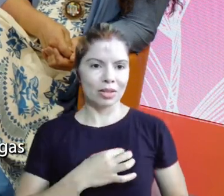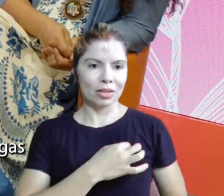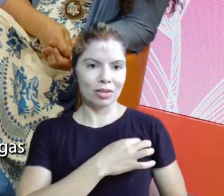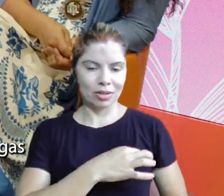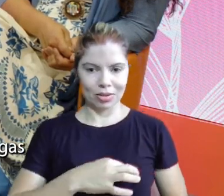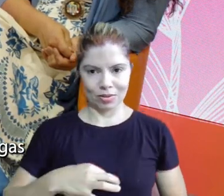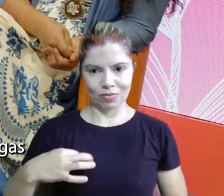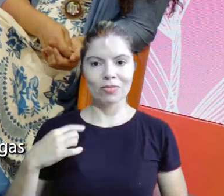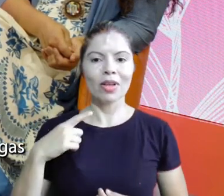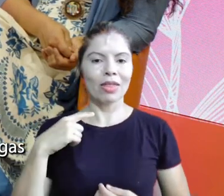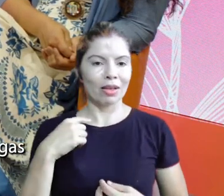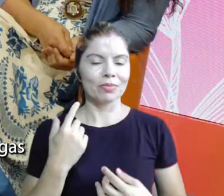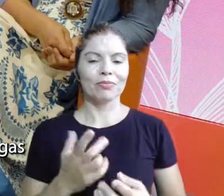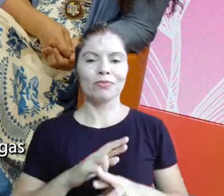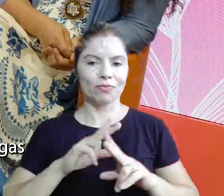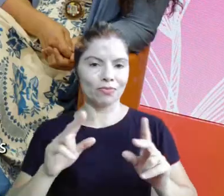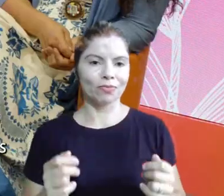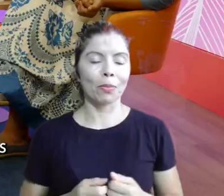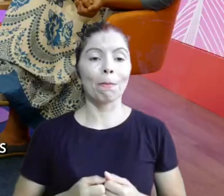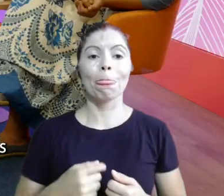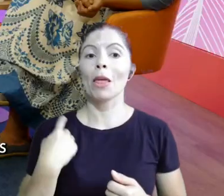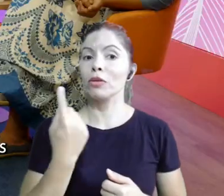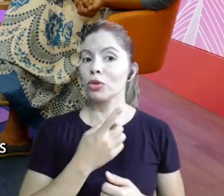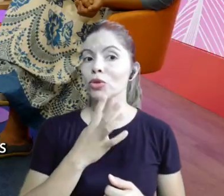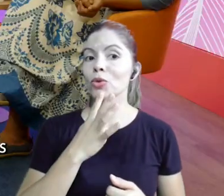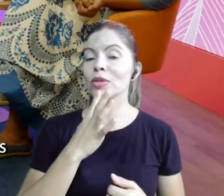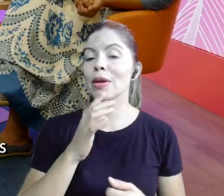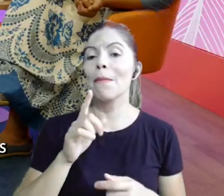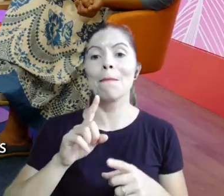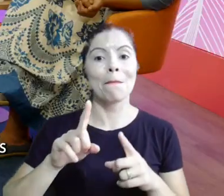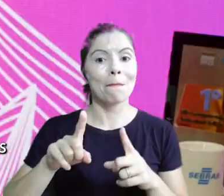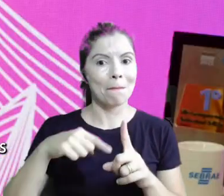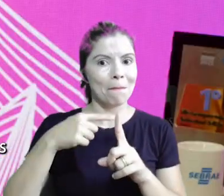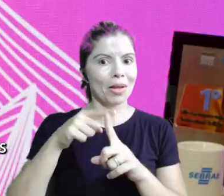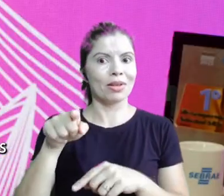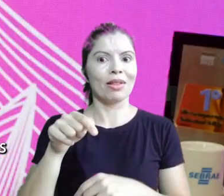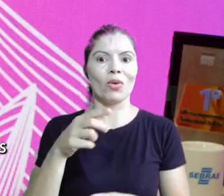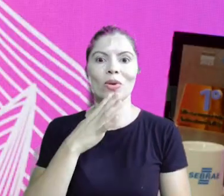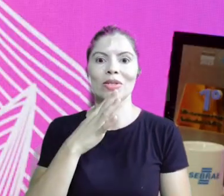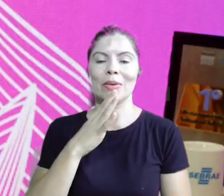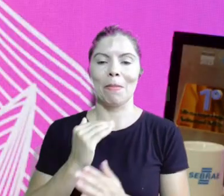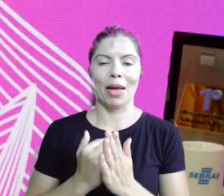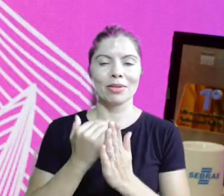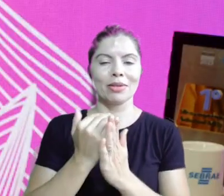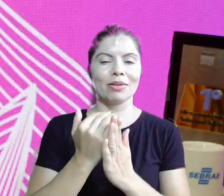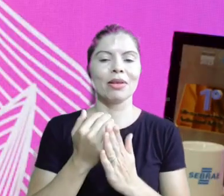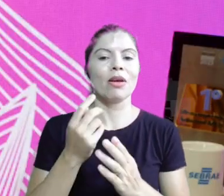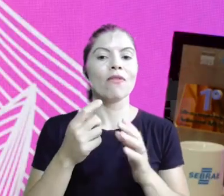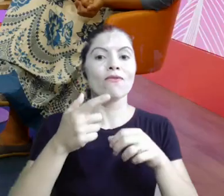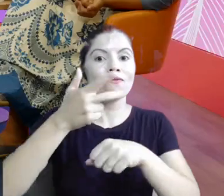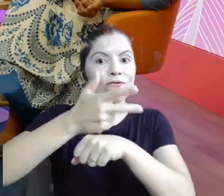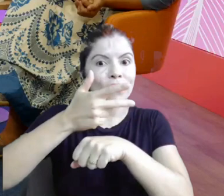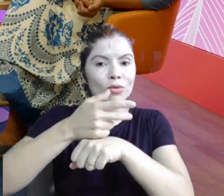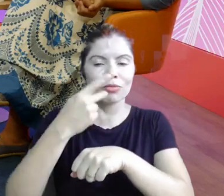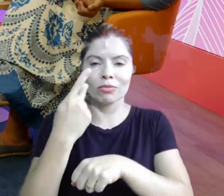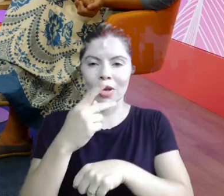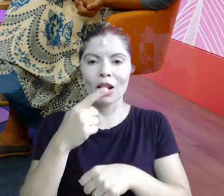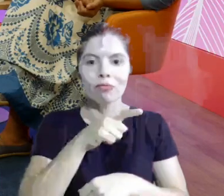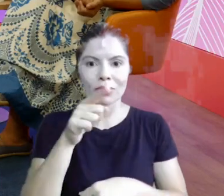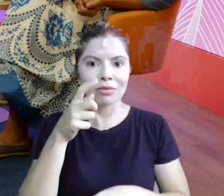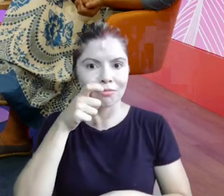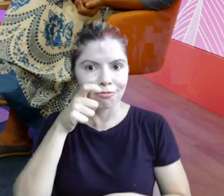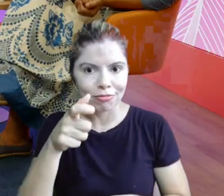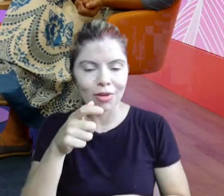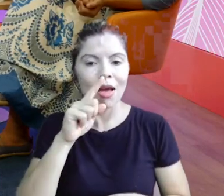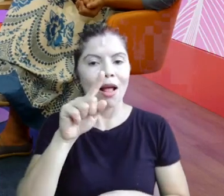miçangas na região do busto. E para a gente conhecer um pouco mais a Lília, nós vamos mostrar para vocês o vídeo